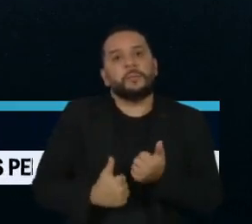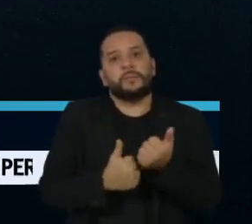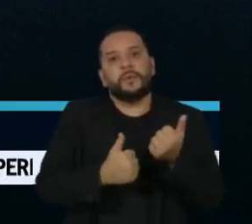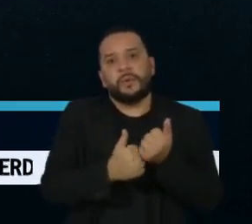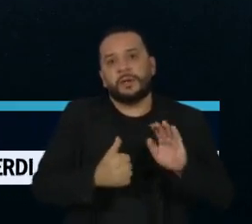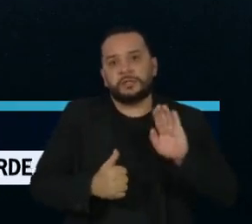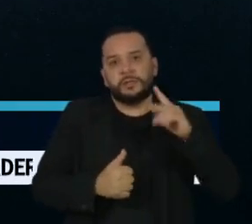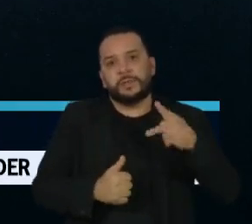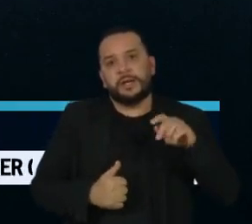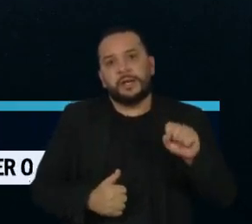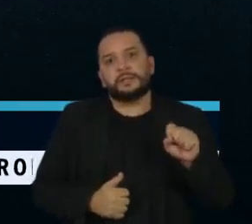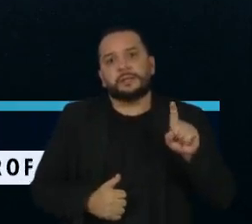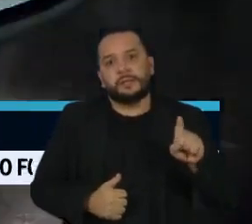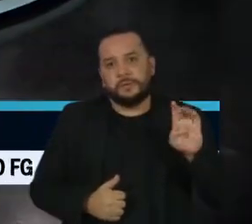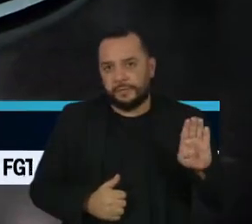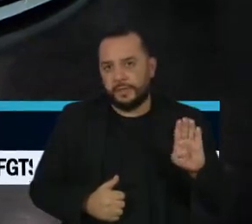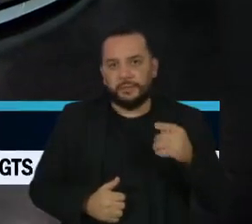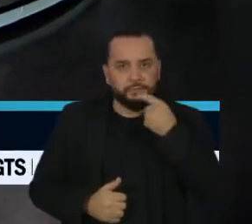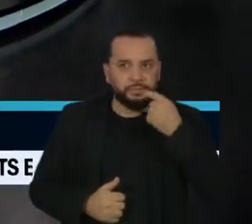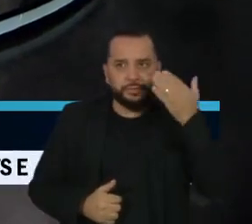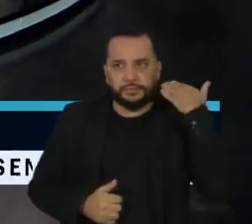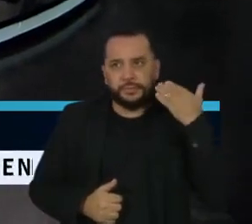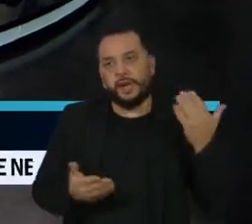tempo atrás. Bom,